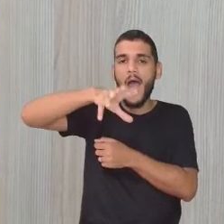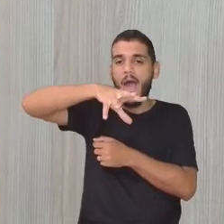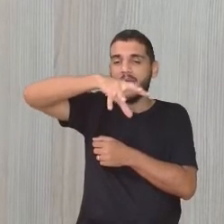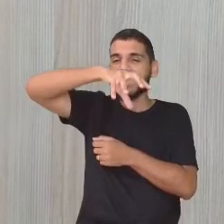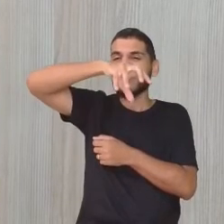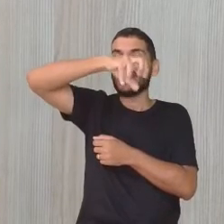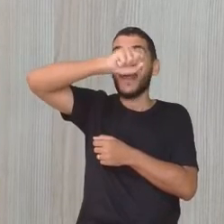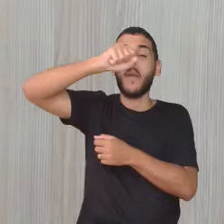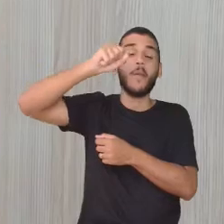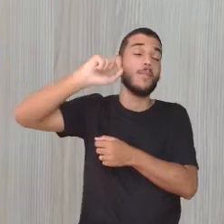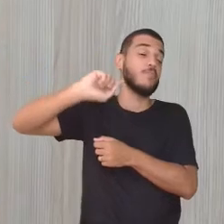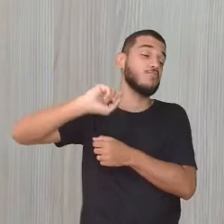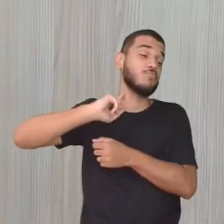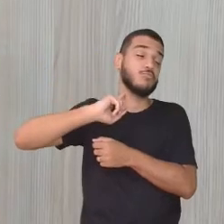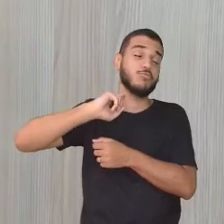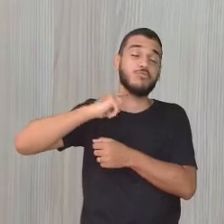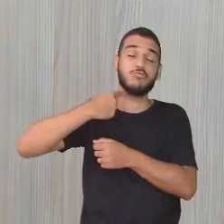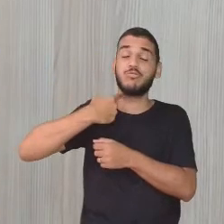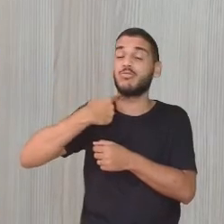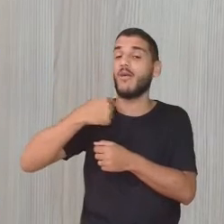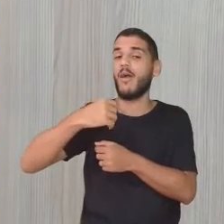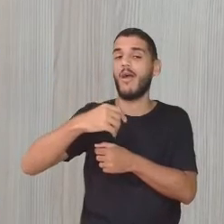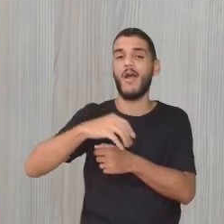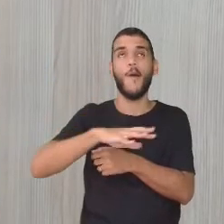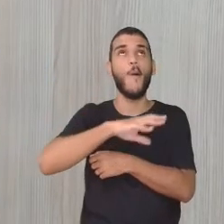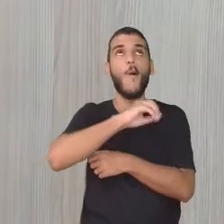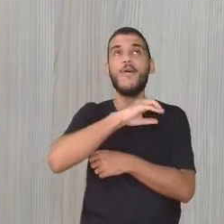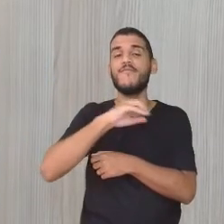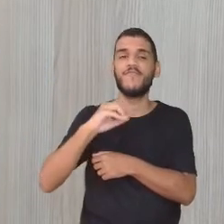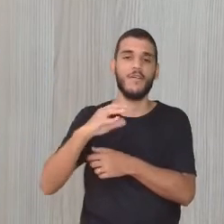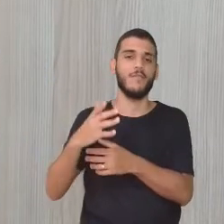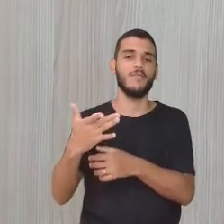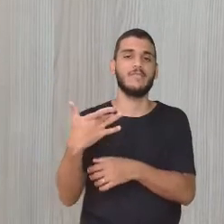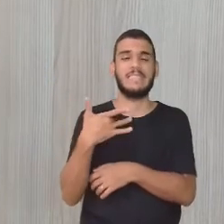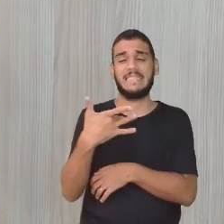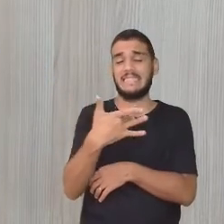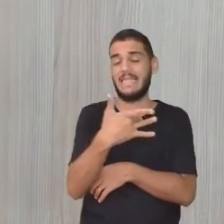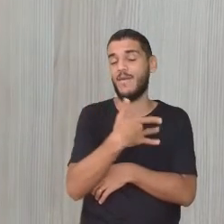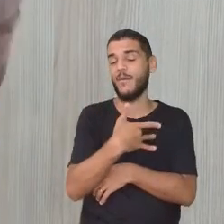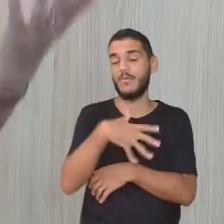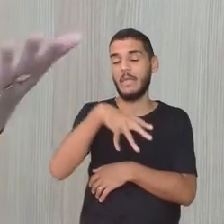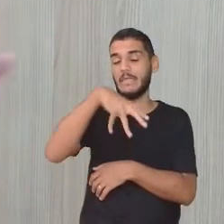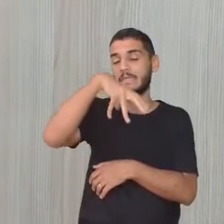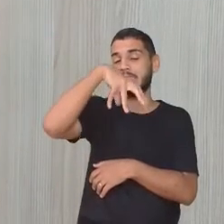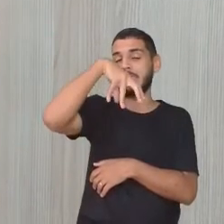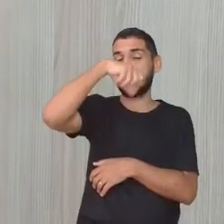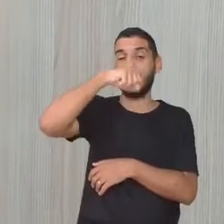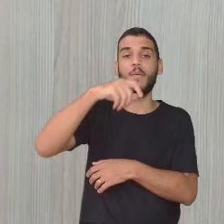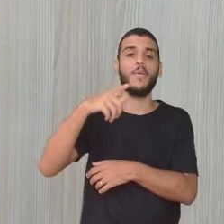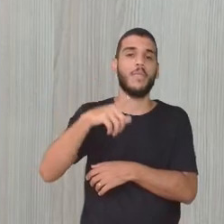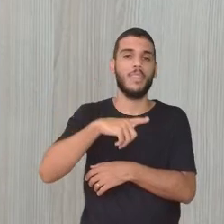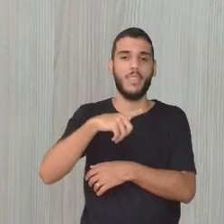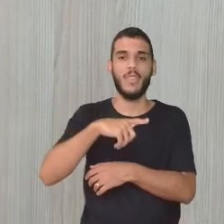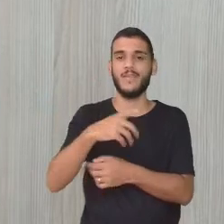via queimando, né? Aquele odor que é ruim. Aquela fumaça toda que